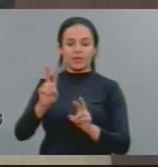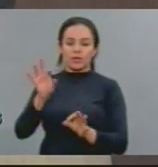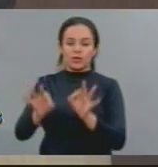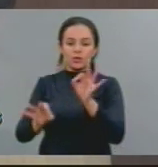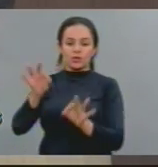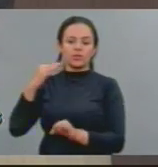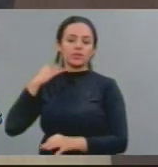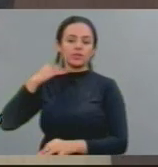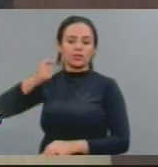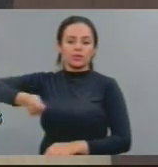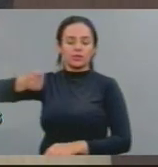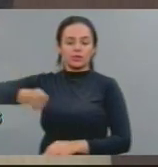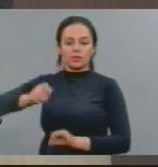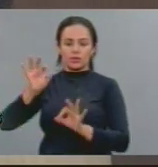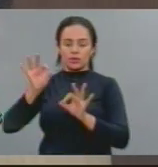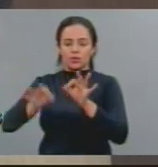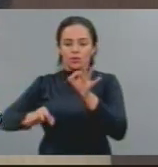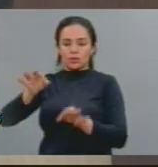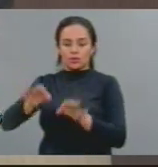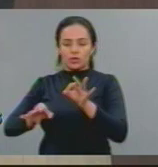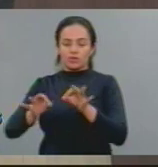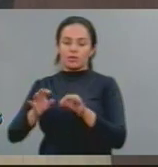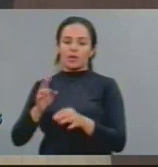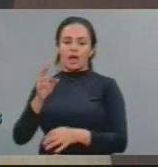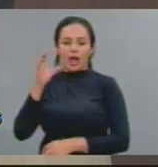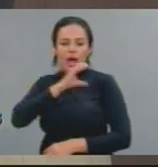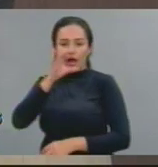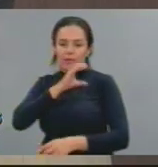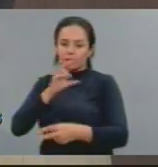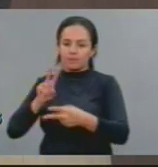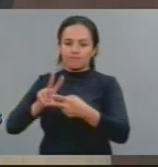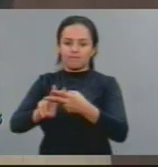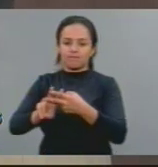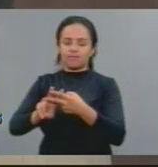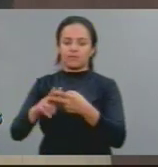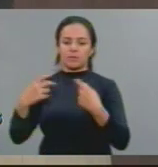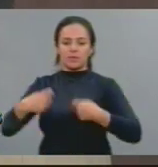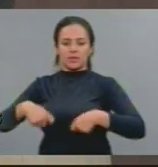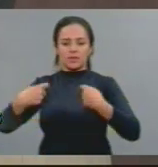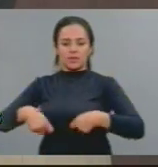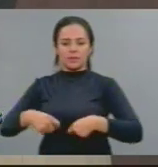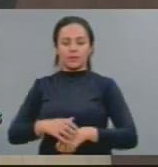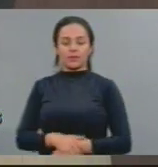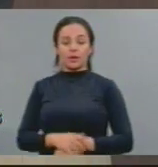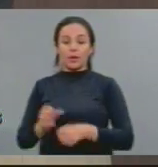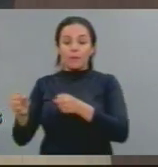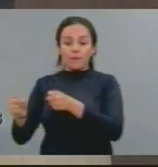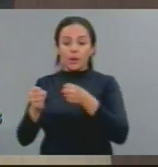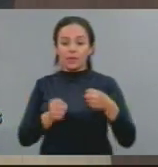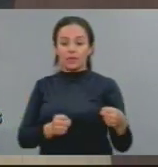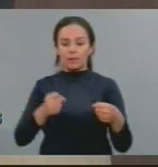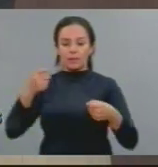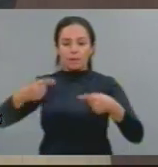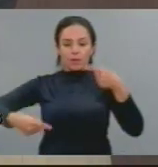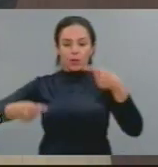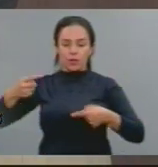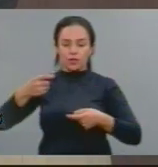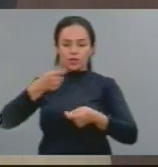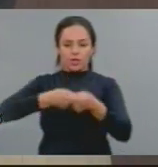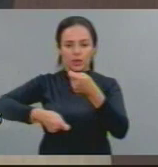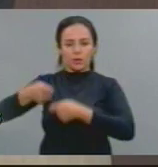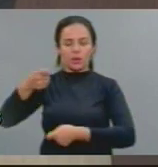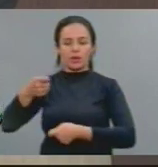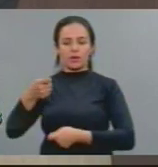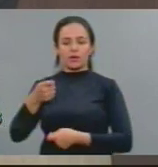Tribunal do Júri, o mais rápido e finalmente condenados. O poder político e econômico não pode se sobrepor à vida.